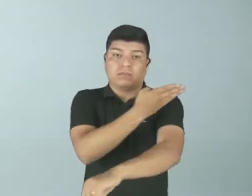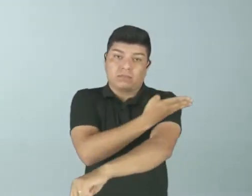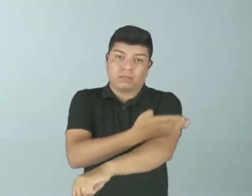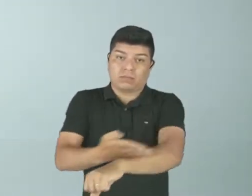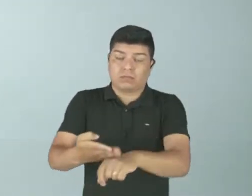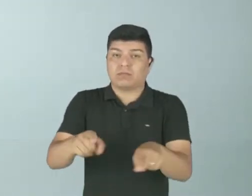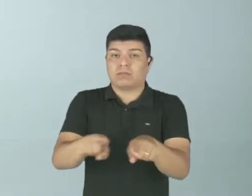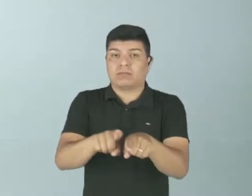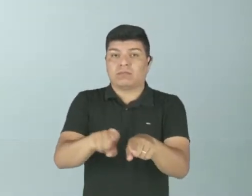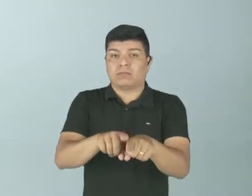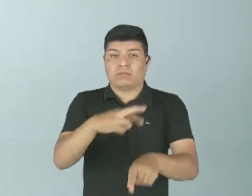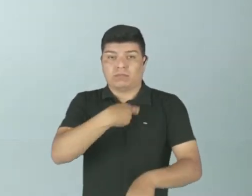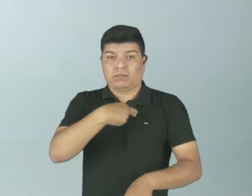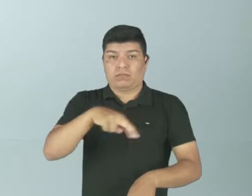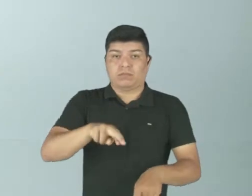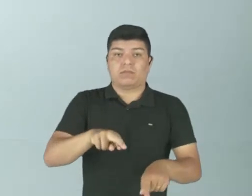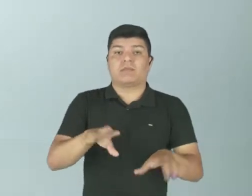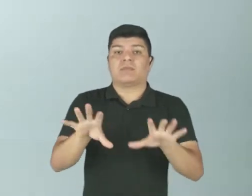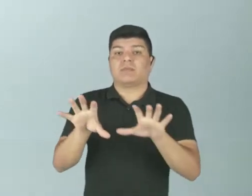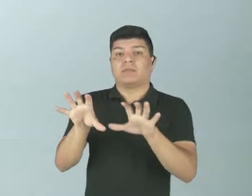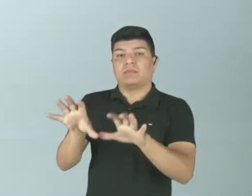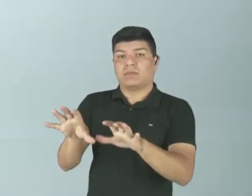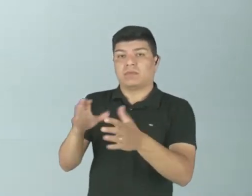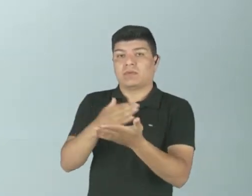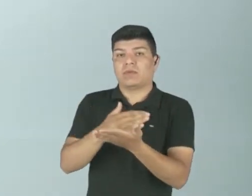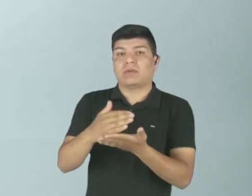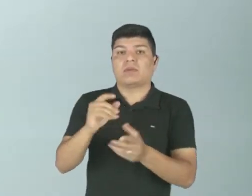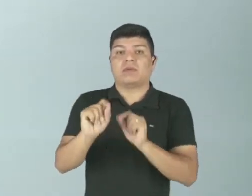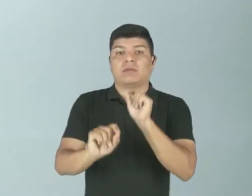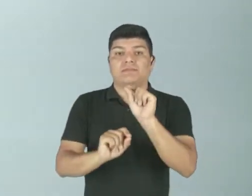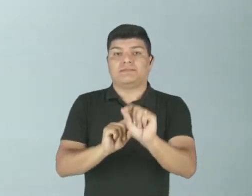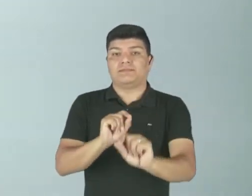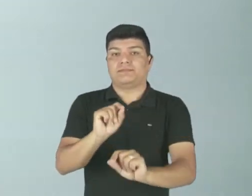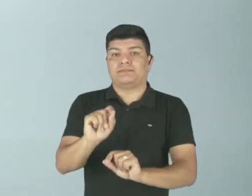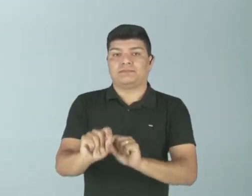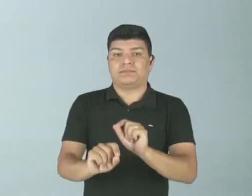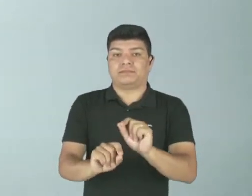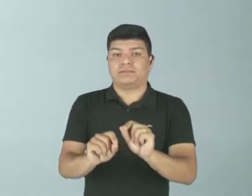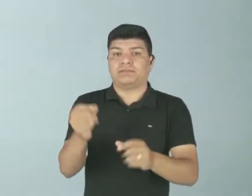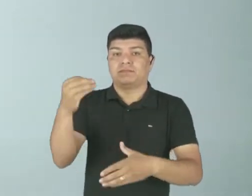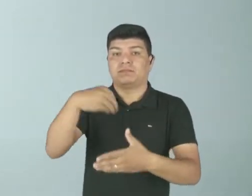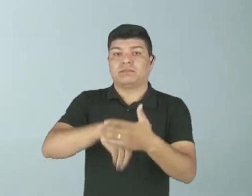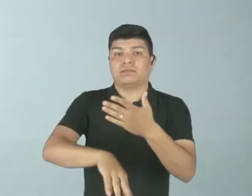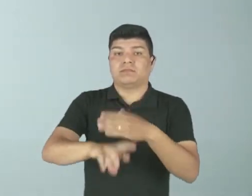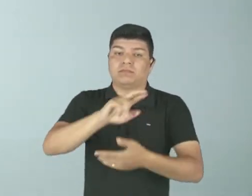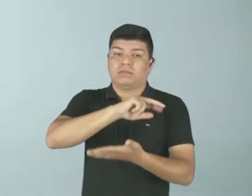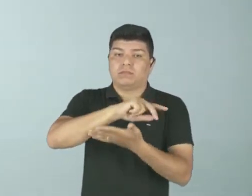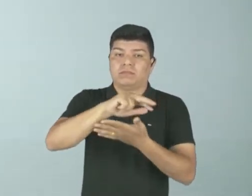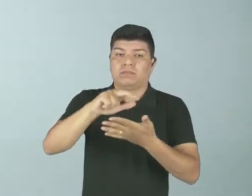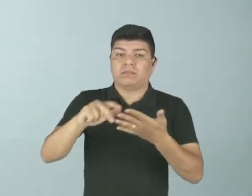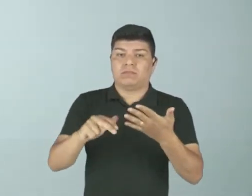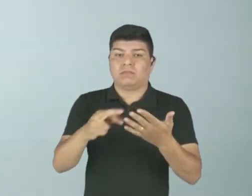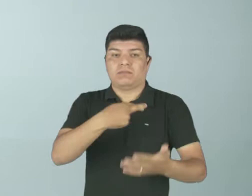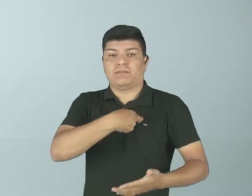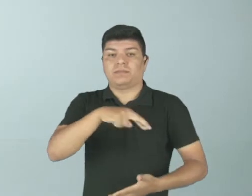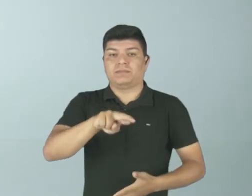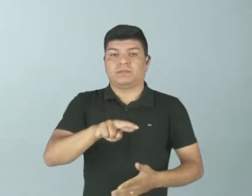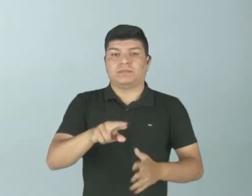religiosa, e assim nós inicialmente começamos essa composição da diversidade religiosa.